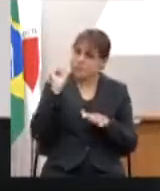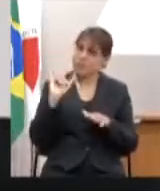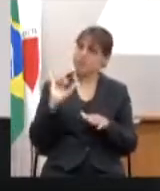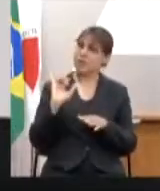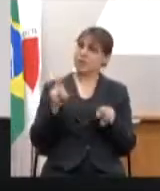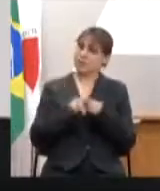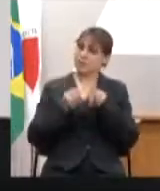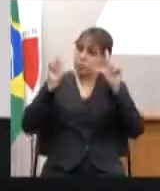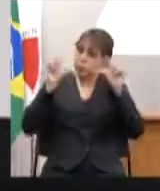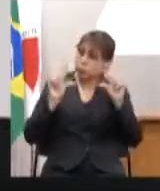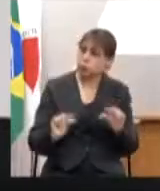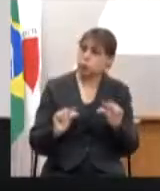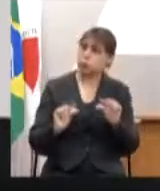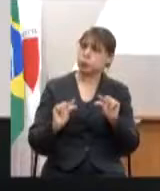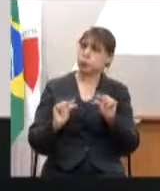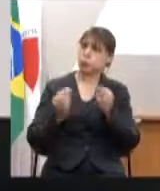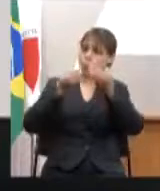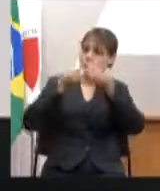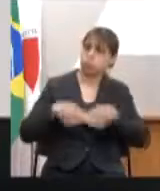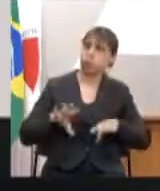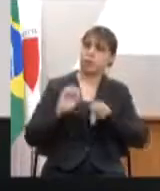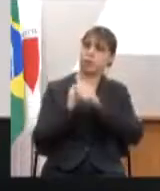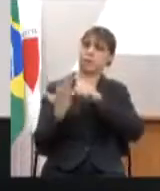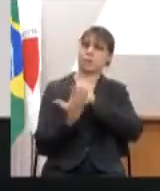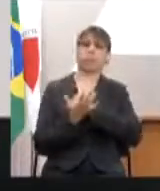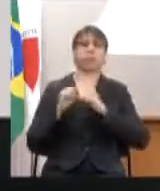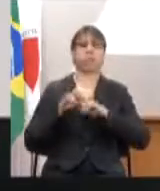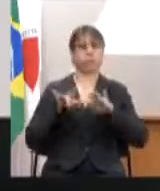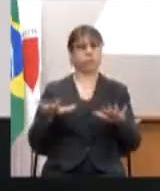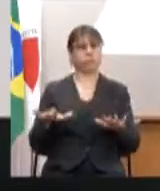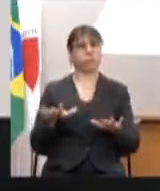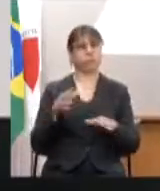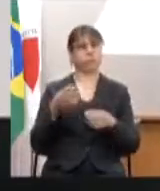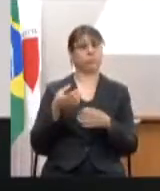pandemia causou e vem causando à vida das pessoas.